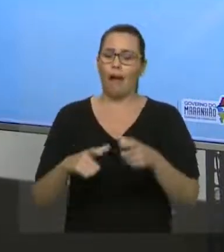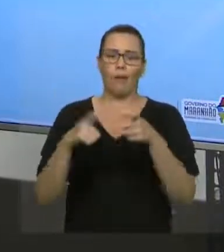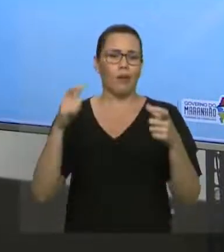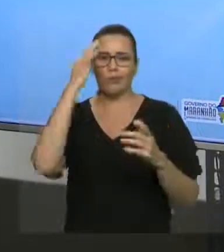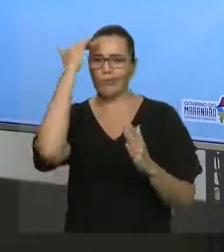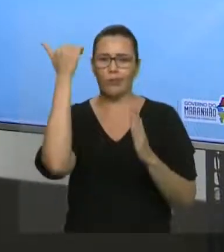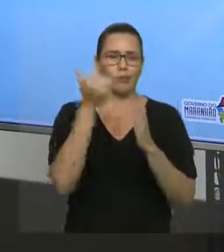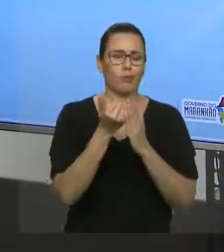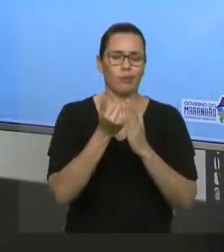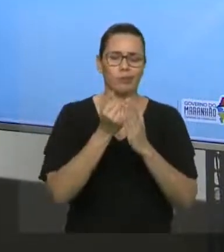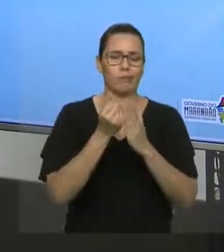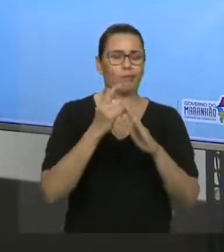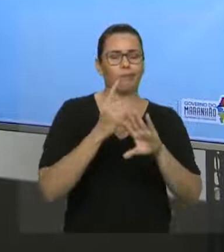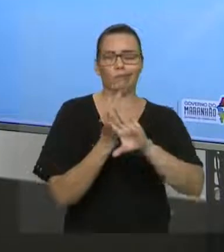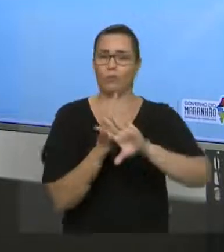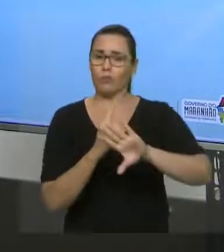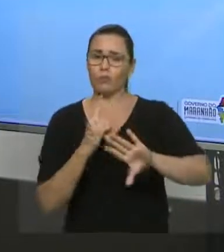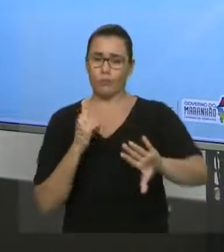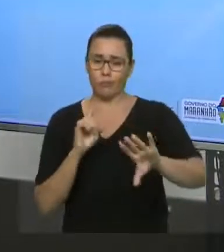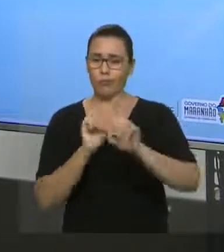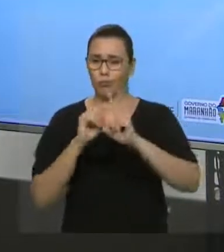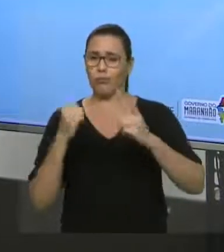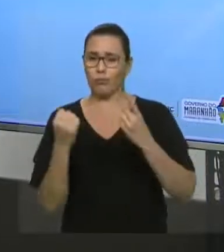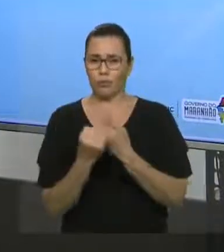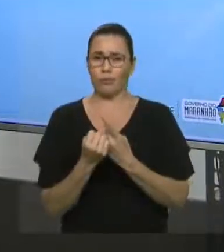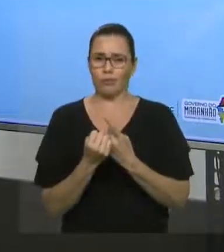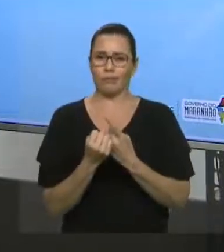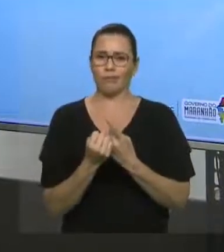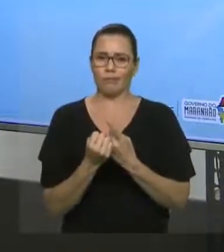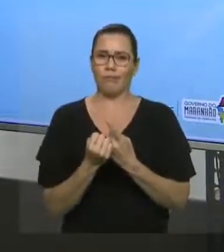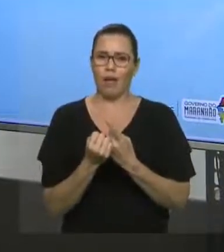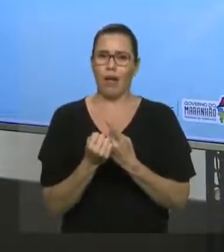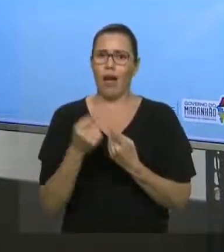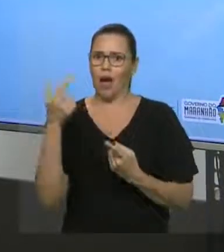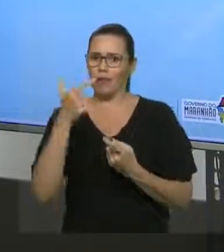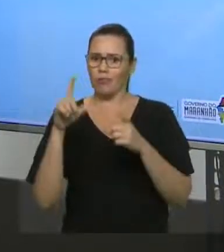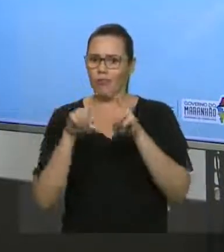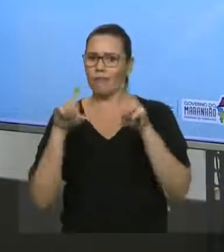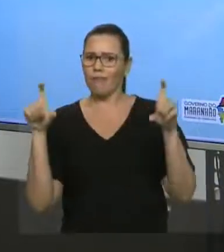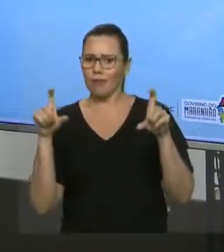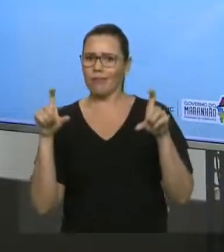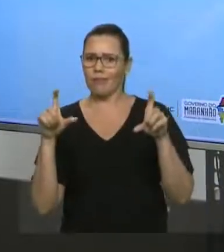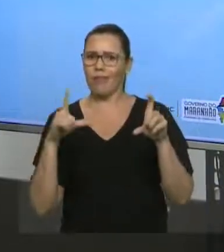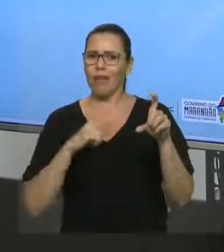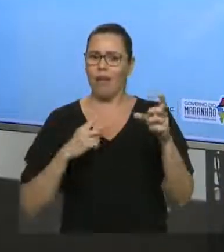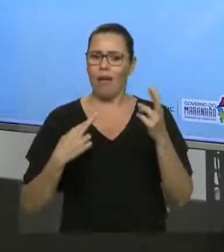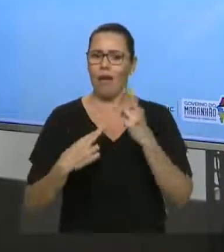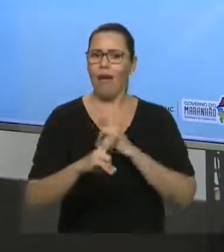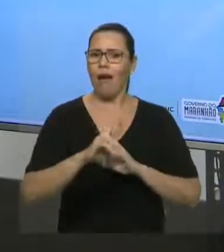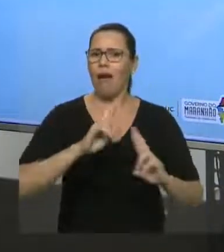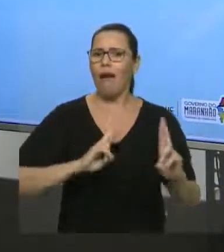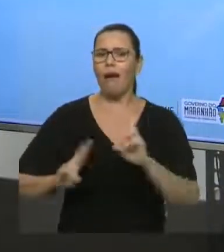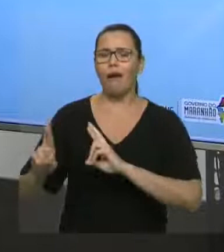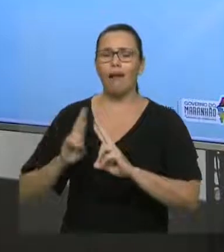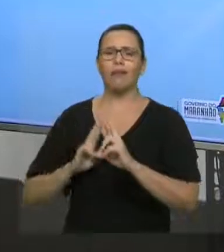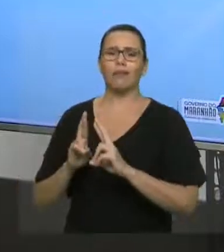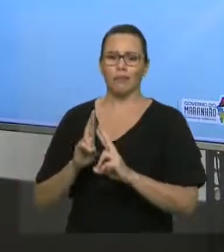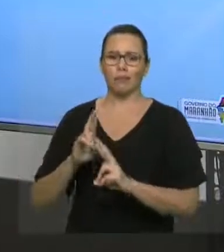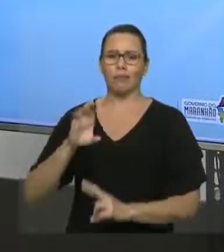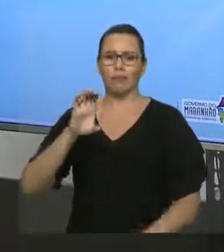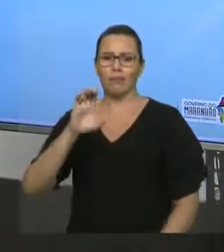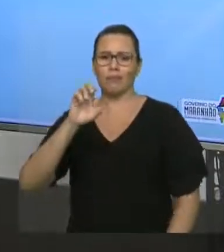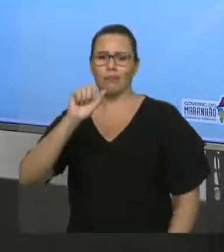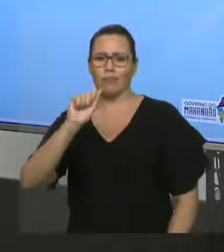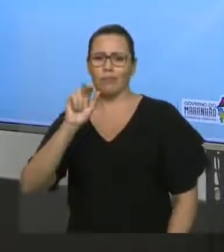distanciamento social. Notem como a segunda oração estabelece com a primeira uma relação de causa e consequência.